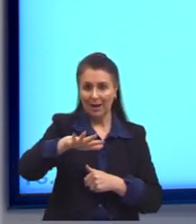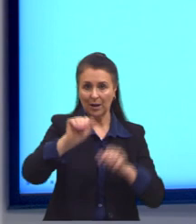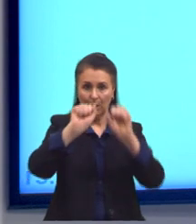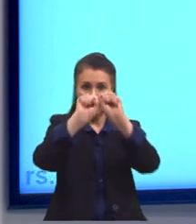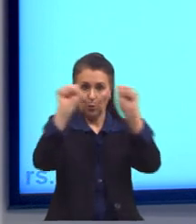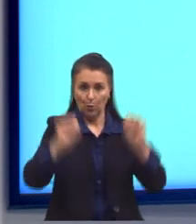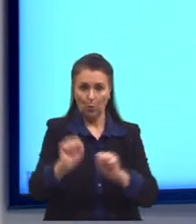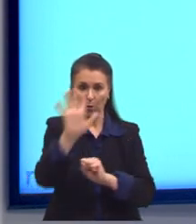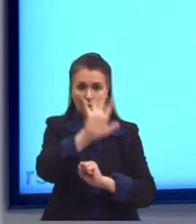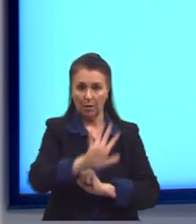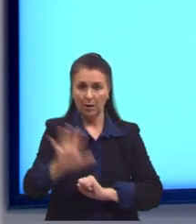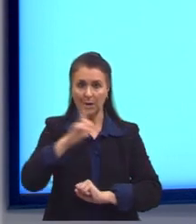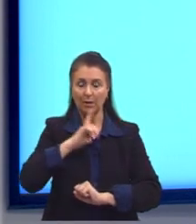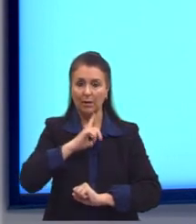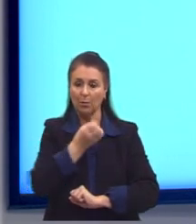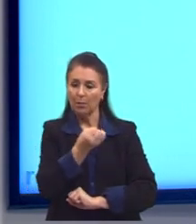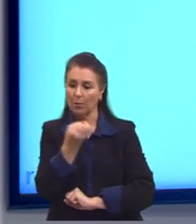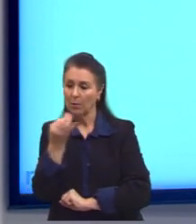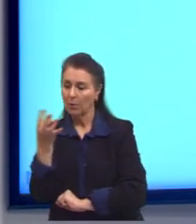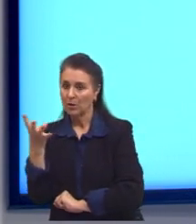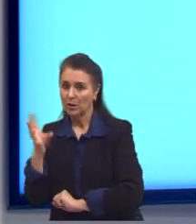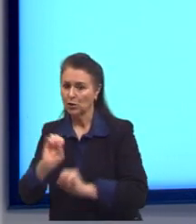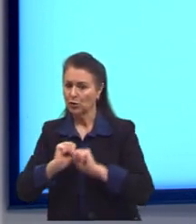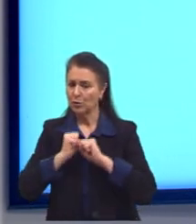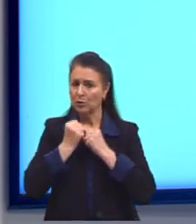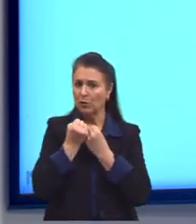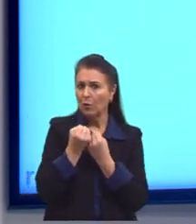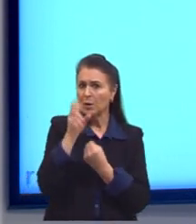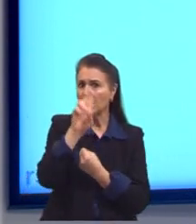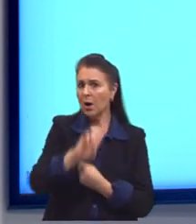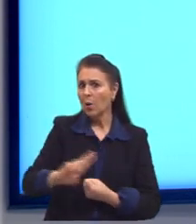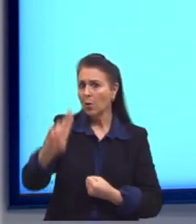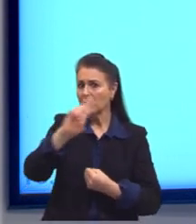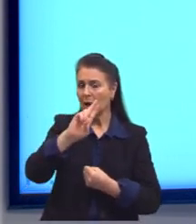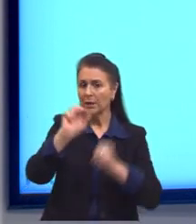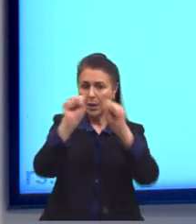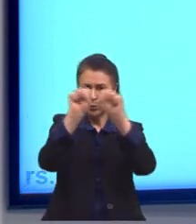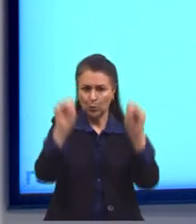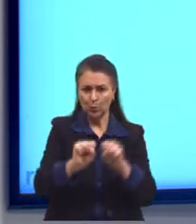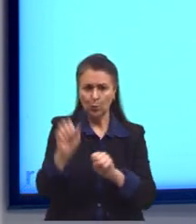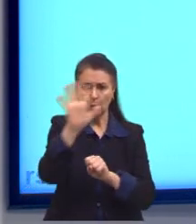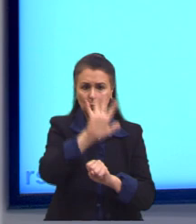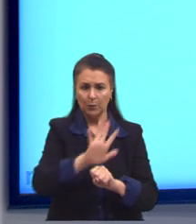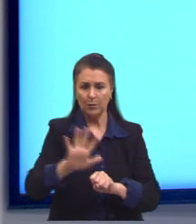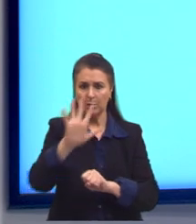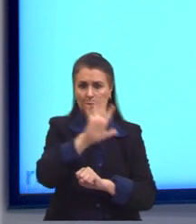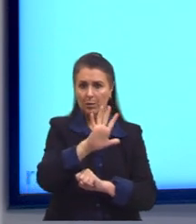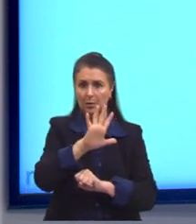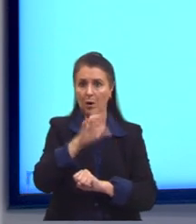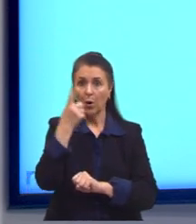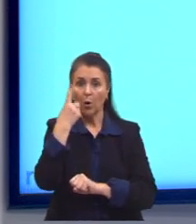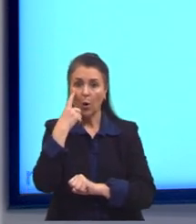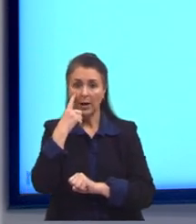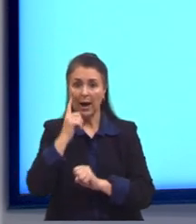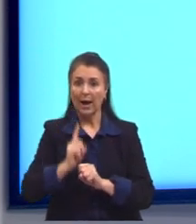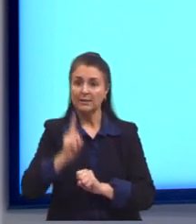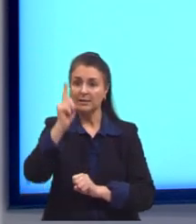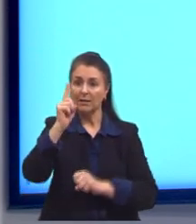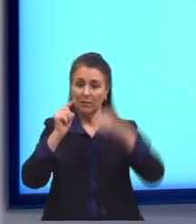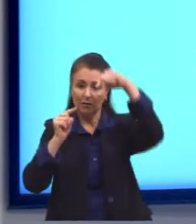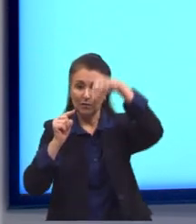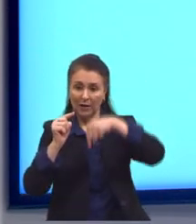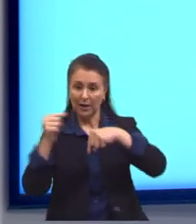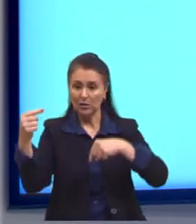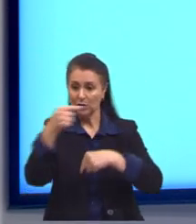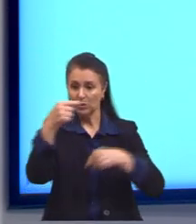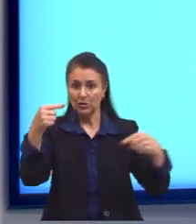gente tem uma certa quantidade de força aqui sendo aplicada sobre uma área. Eu coloquei só algumas flechinhas aqui, mas essa pressão